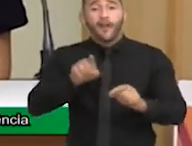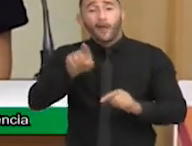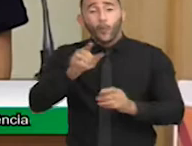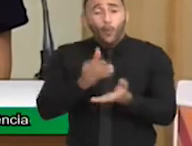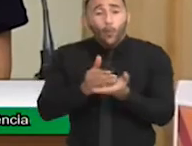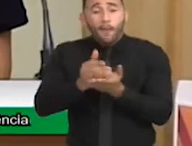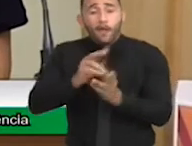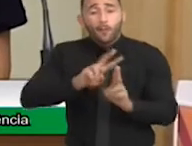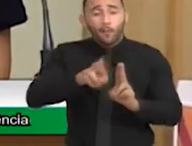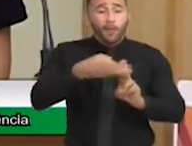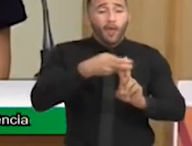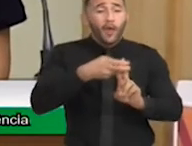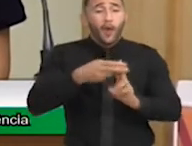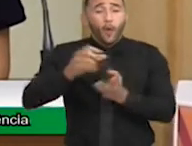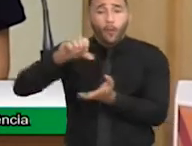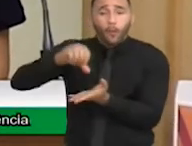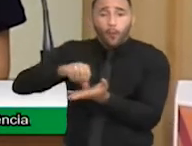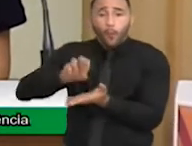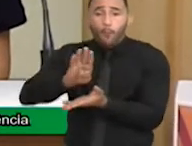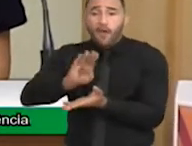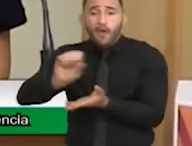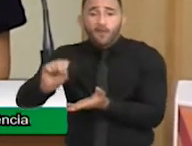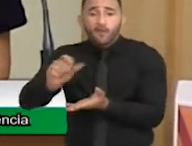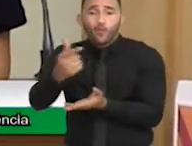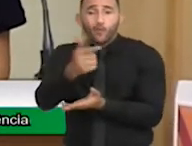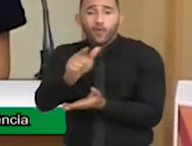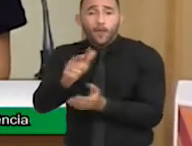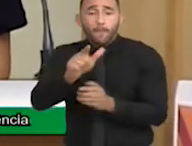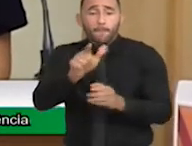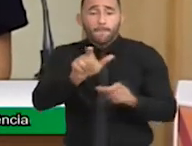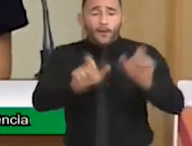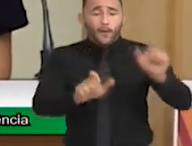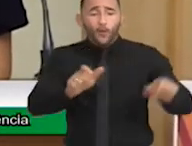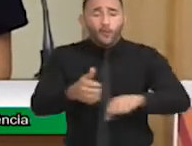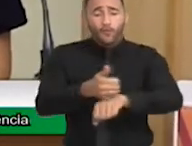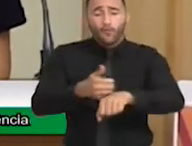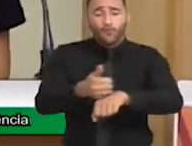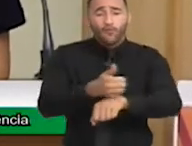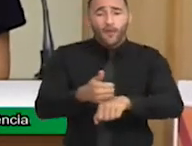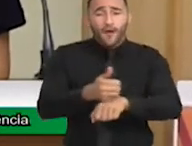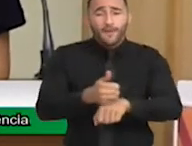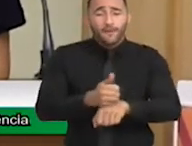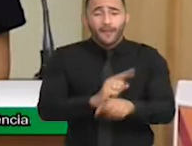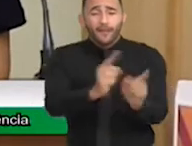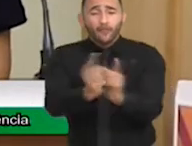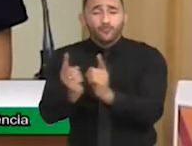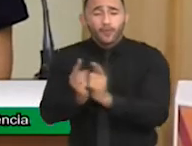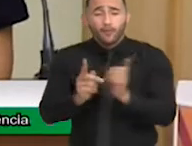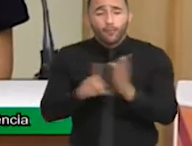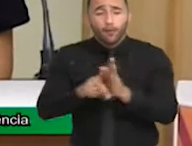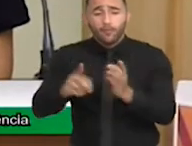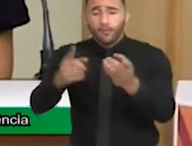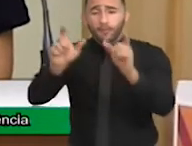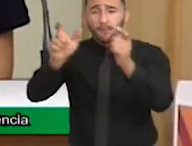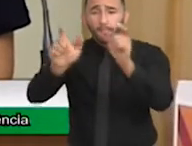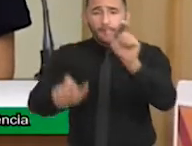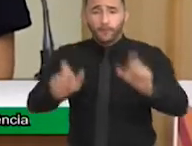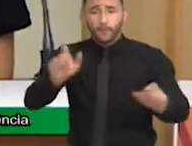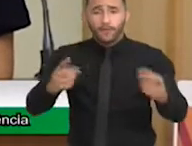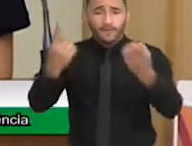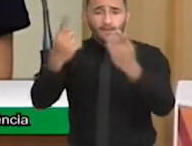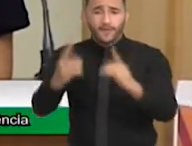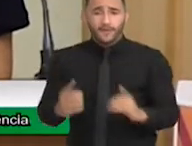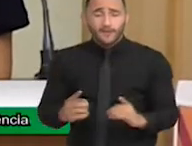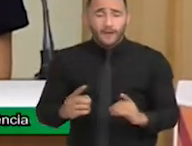Nas UBSs não se tem profissionais com a devida capacitação para atender pessoas com deficiência. Pediatras não